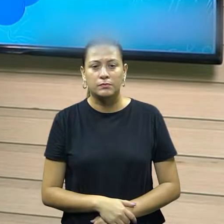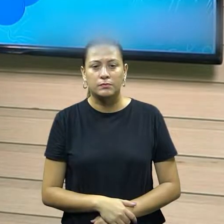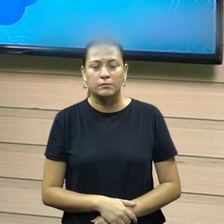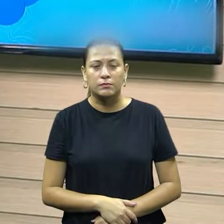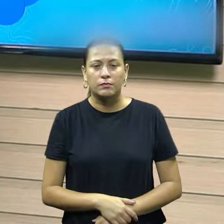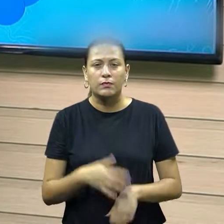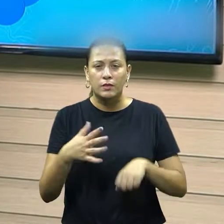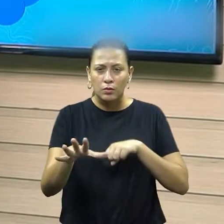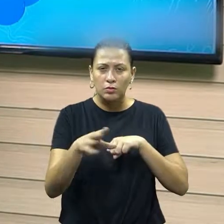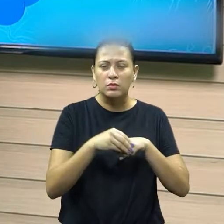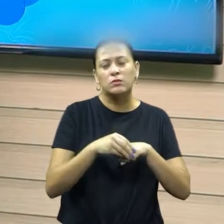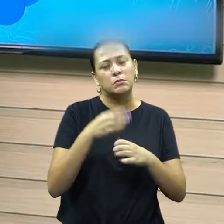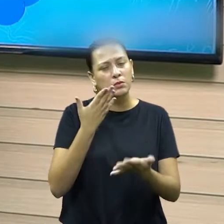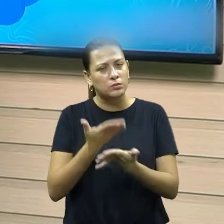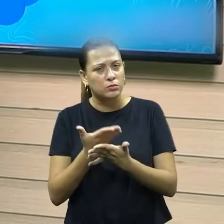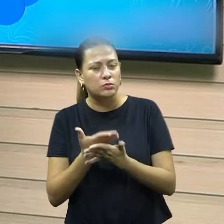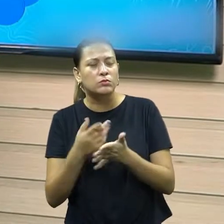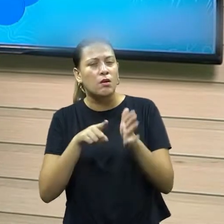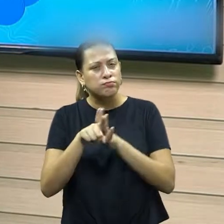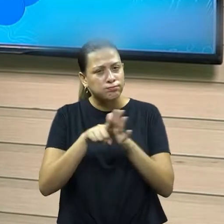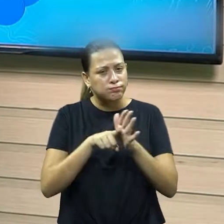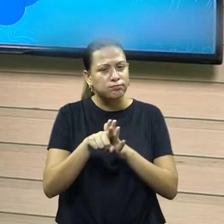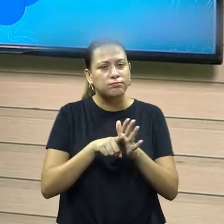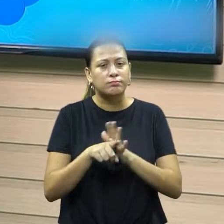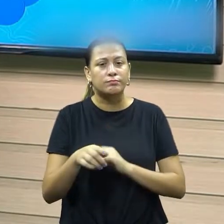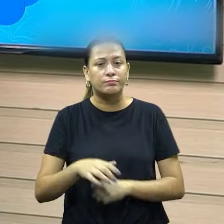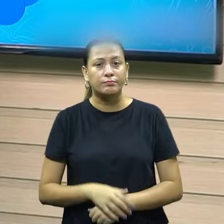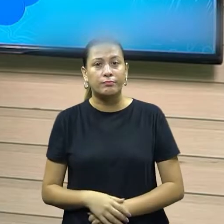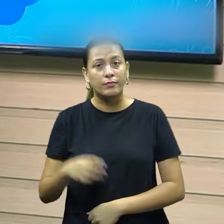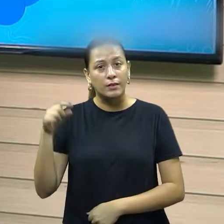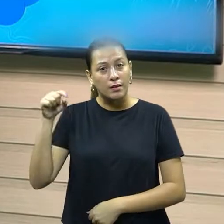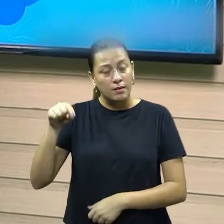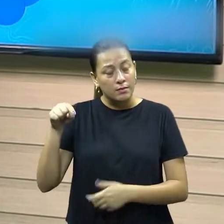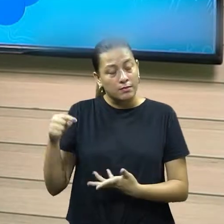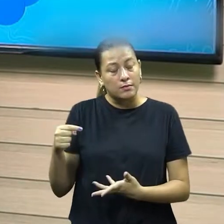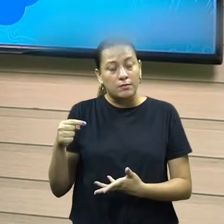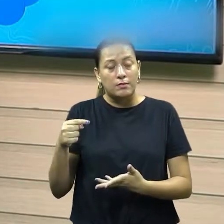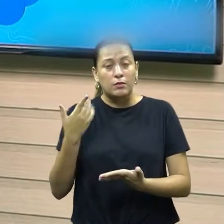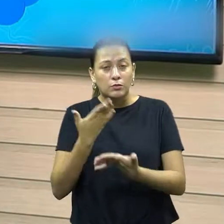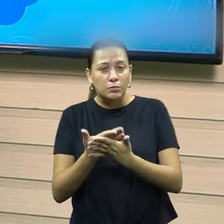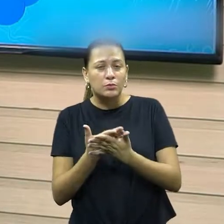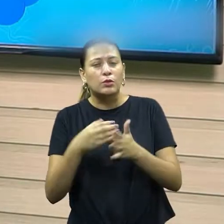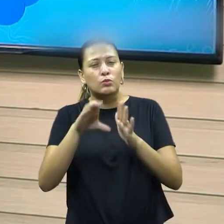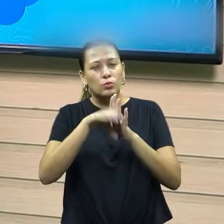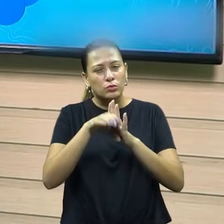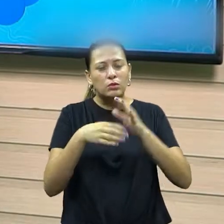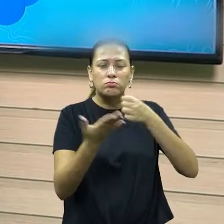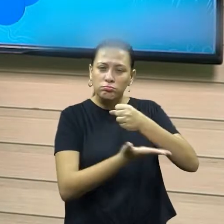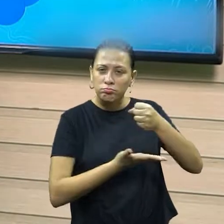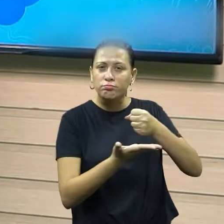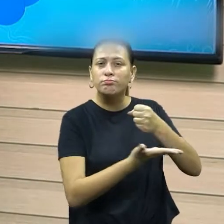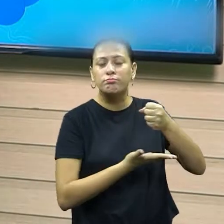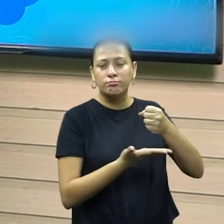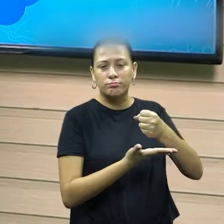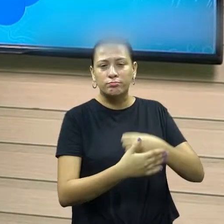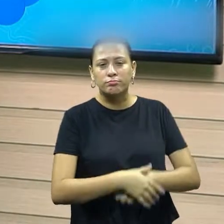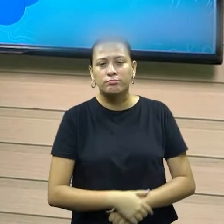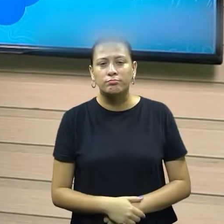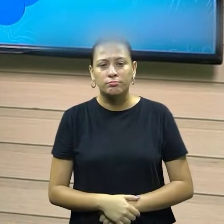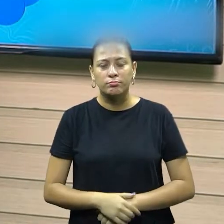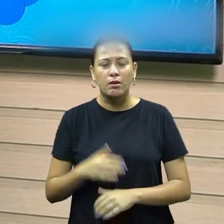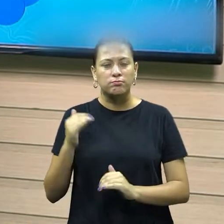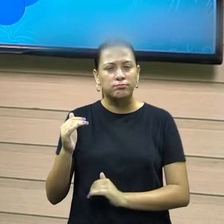conhecimento, mais estudo a respeito do que foi colocado aqui. Aqui é só alguns conceitos básicos, né, que já são,